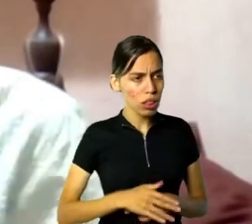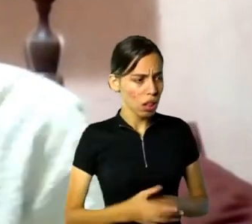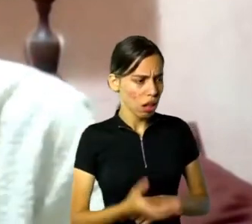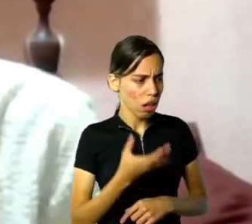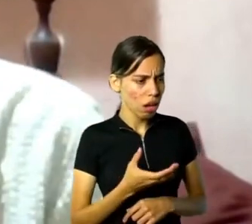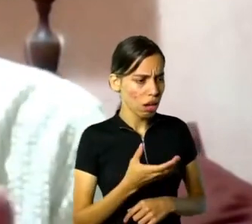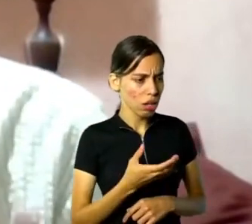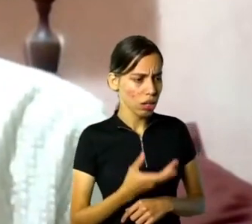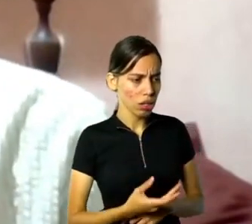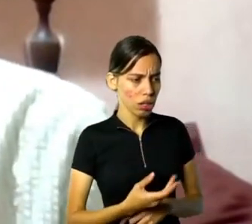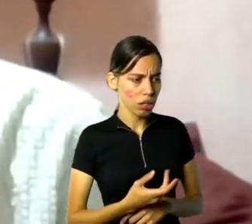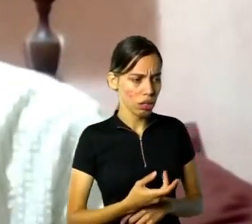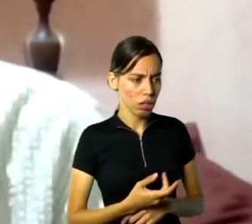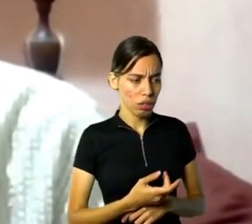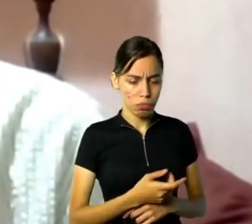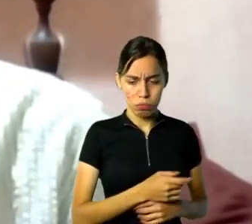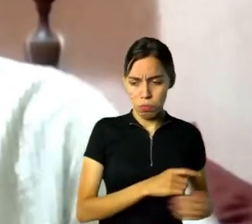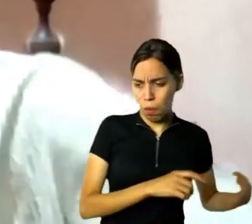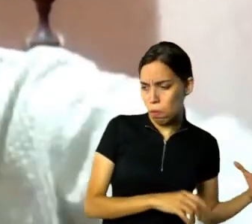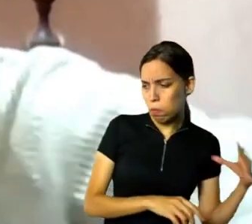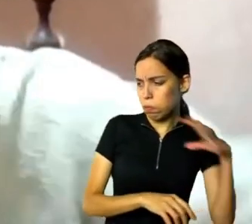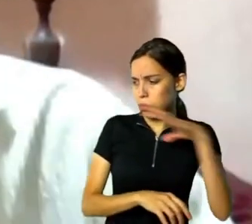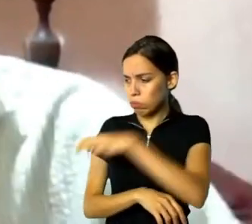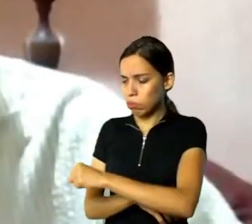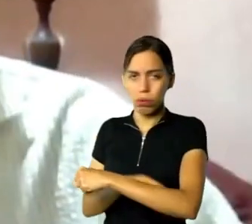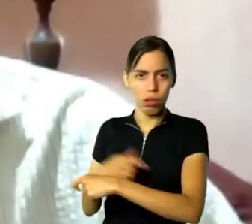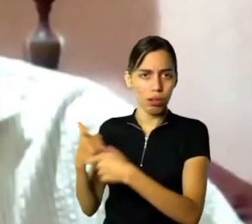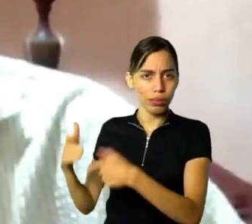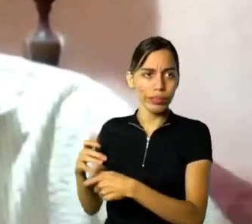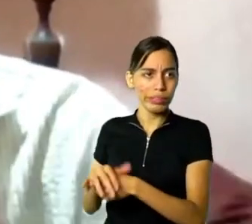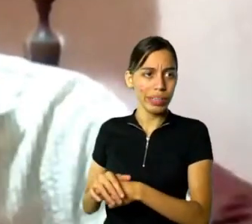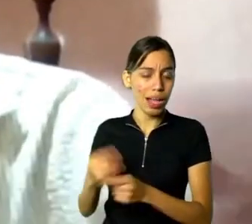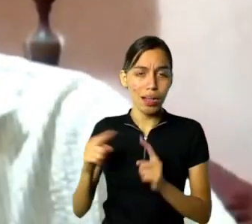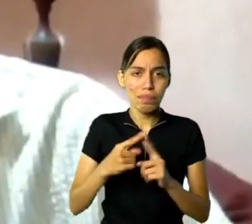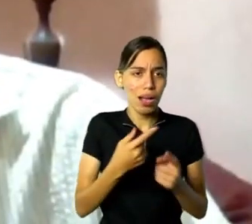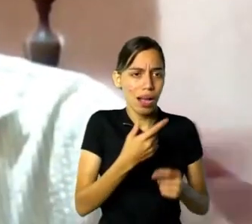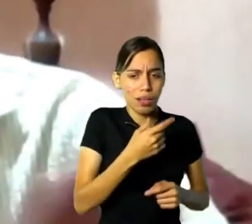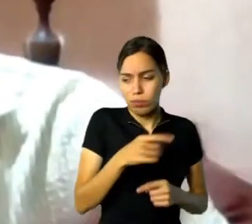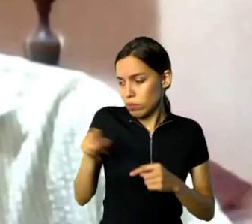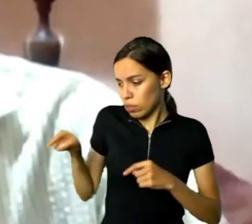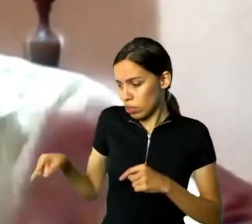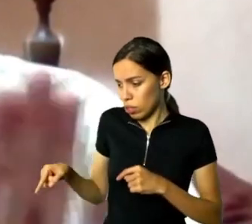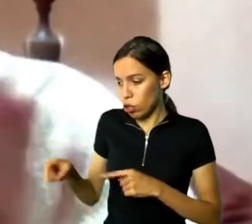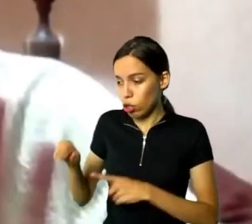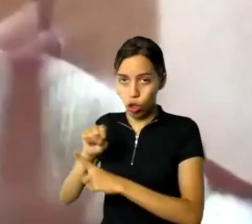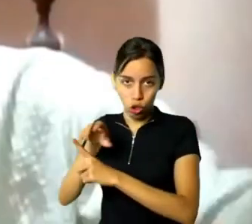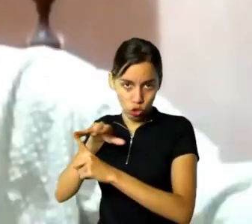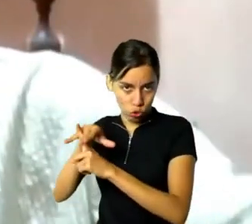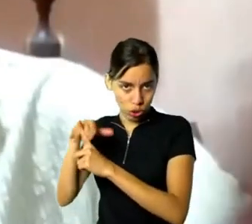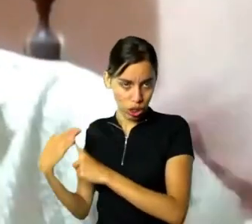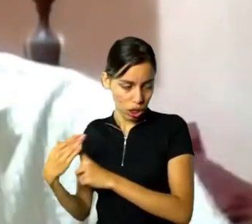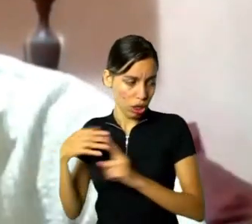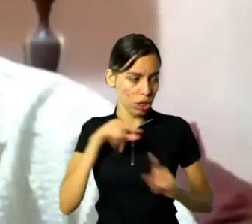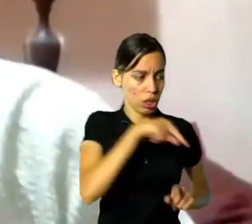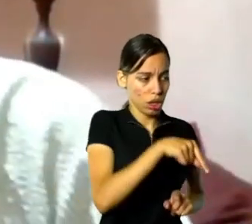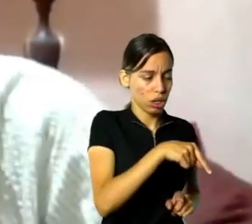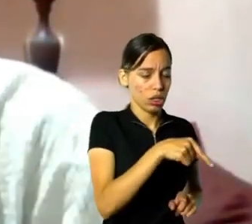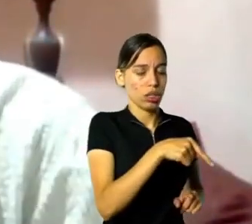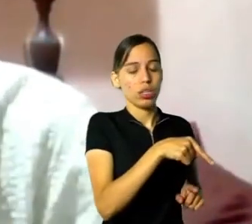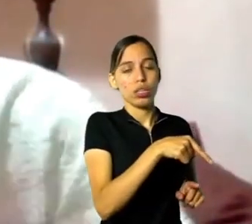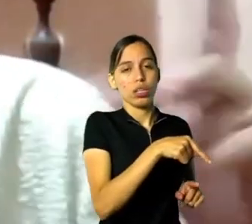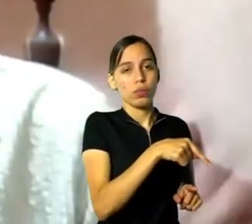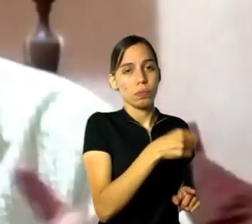exposição também, e ele estava tanto junto com os nazistas quanto com os socialistas do outro lado da rua, na frente, assim, era só atravessar a rua,